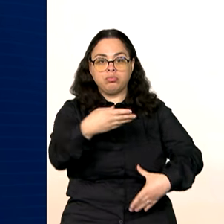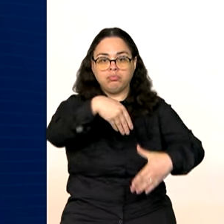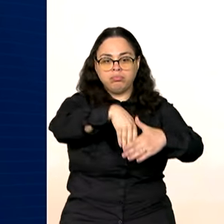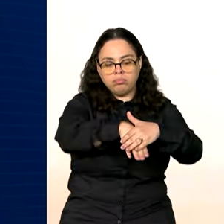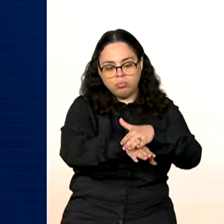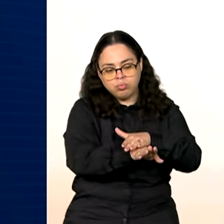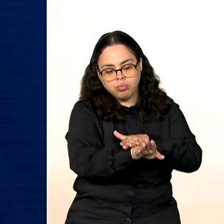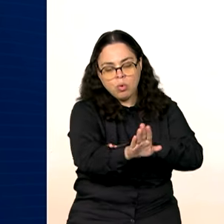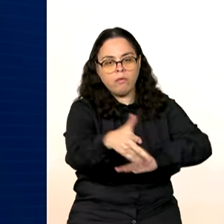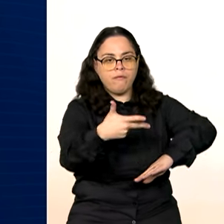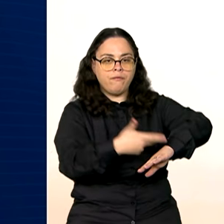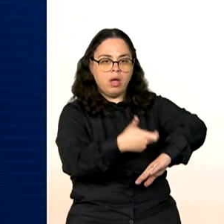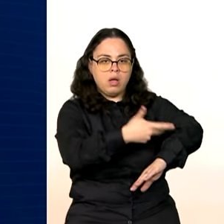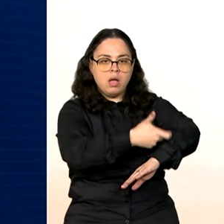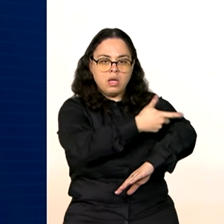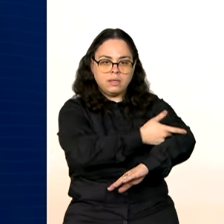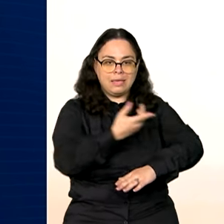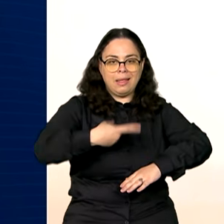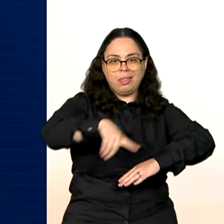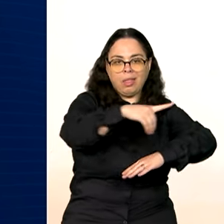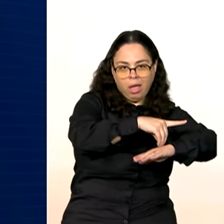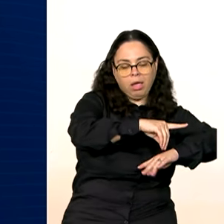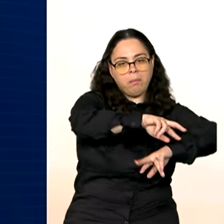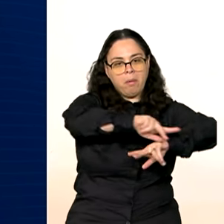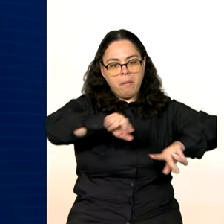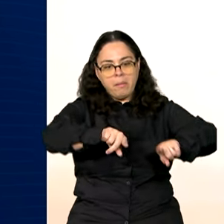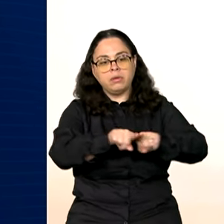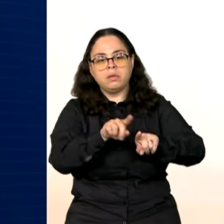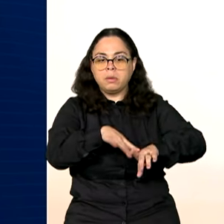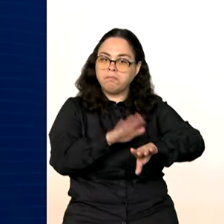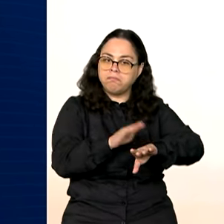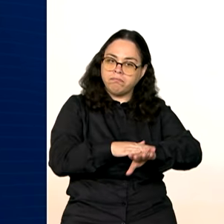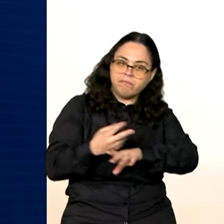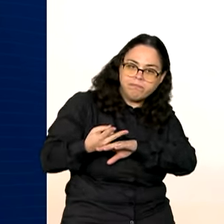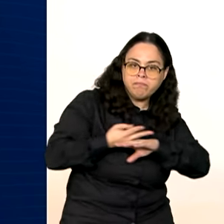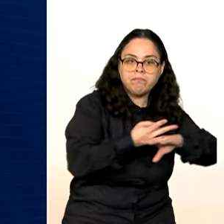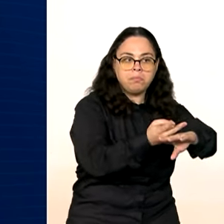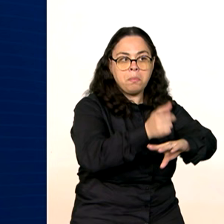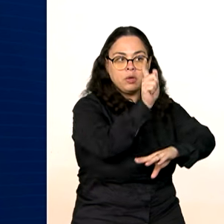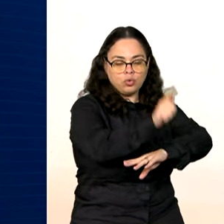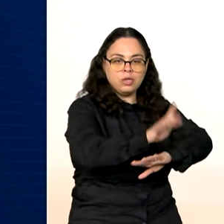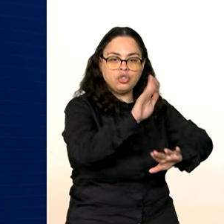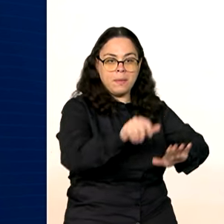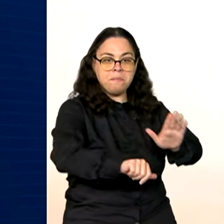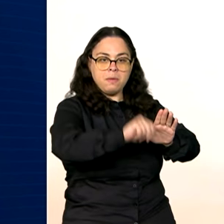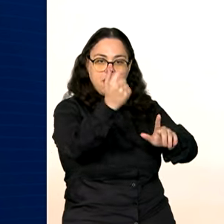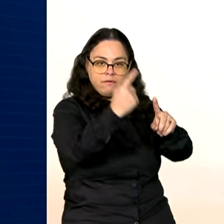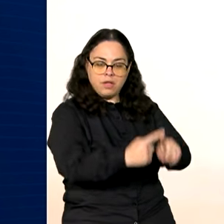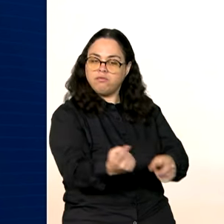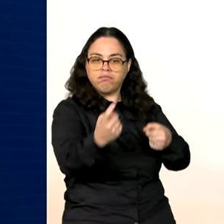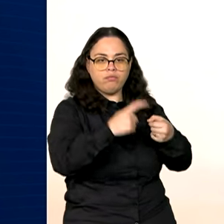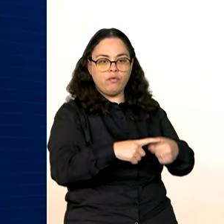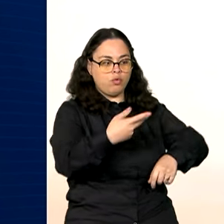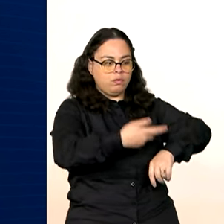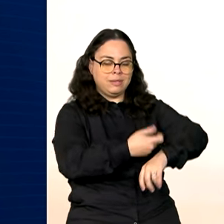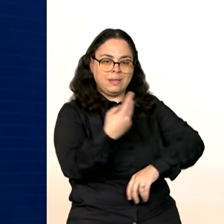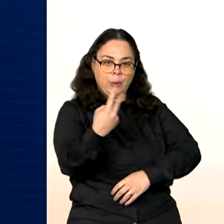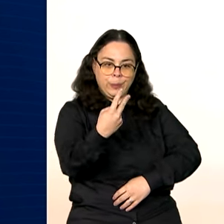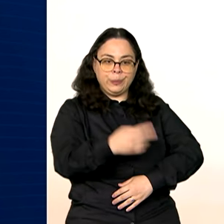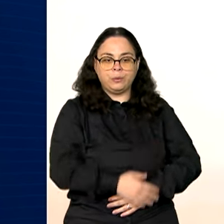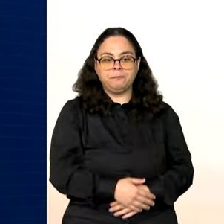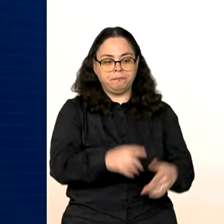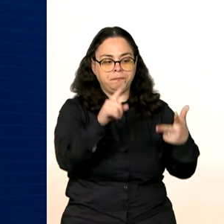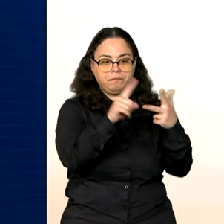gradativa de vacinas contra a dengue e a busca ativa daqueles que tomaram a primeira dose e não voltaram para a segunda.